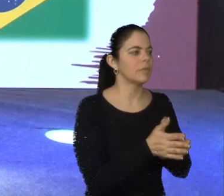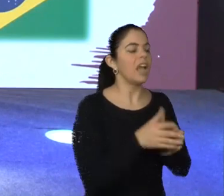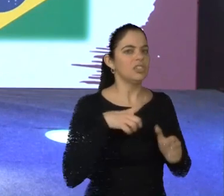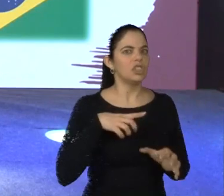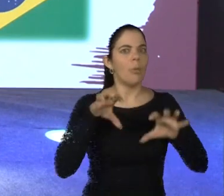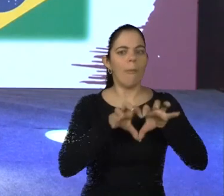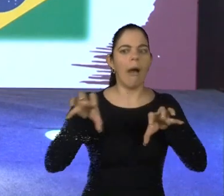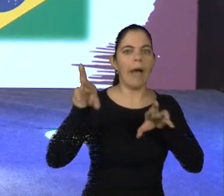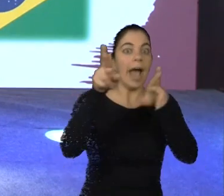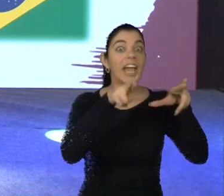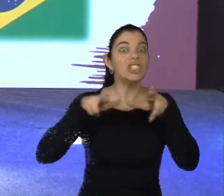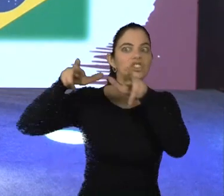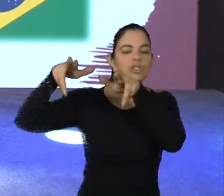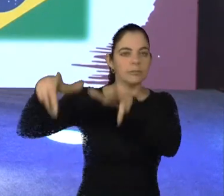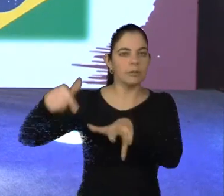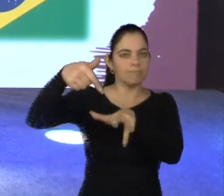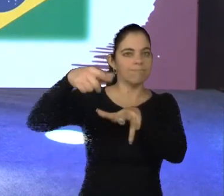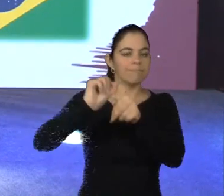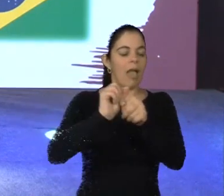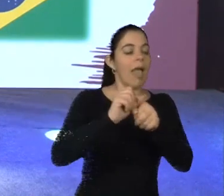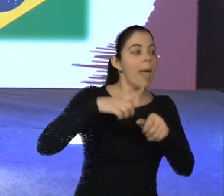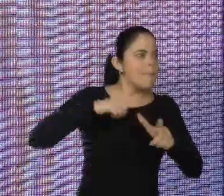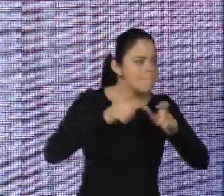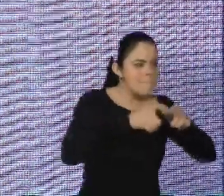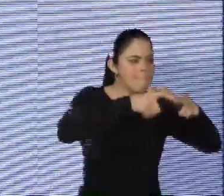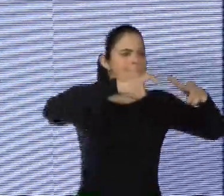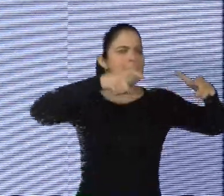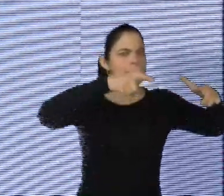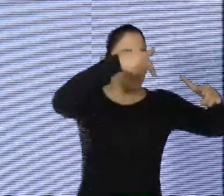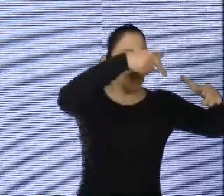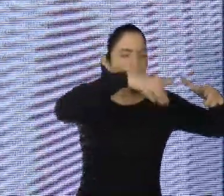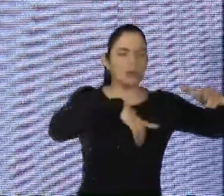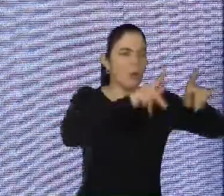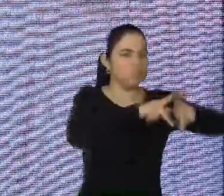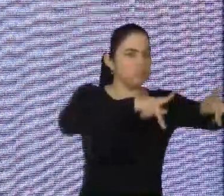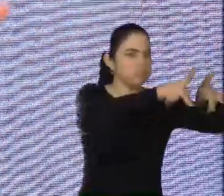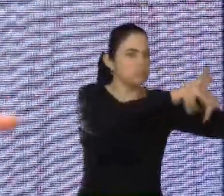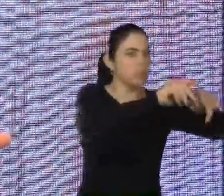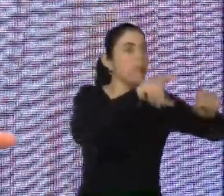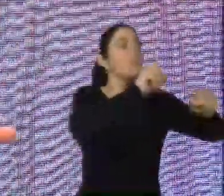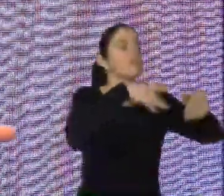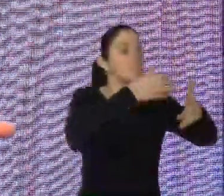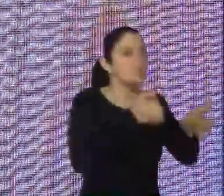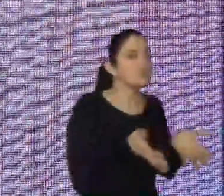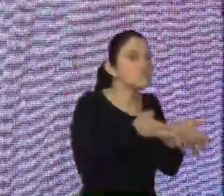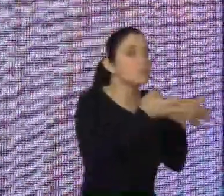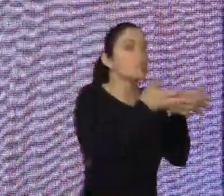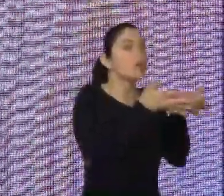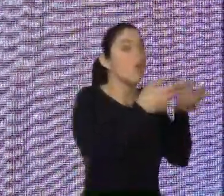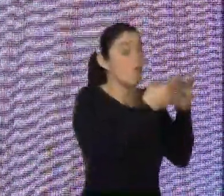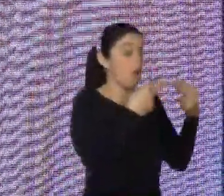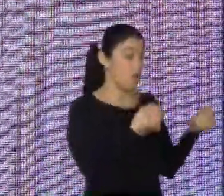que é a área cerebral responsável pela memória, de tamanho maior do que o resto da população. Mostrando que, conforme eu estimulo uma determinada função,